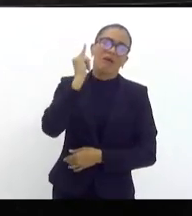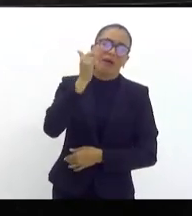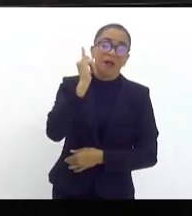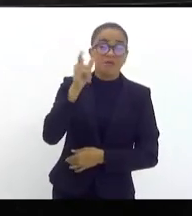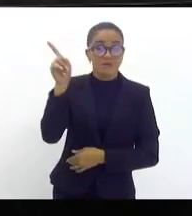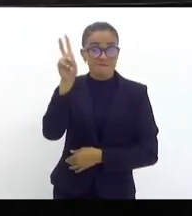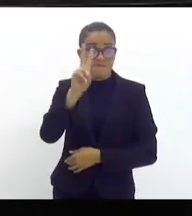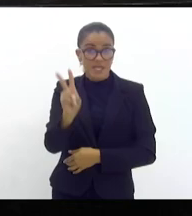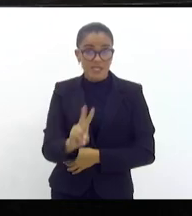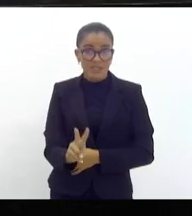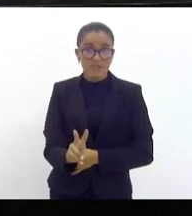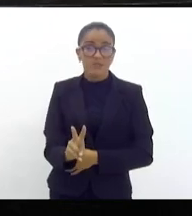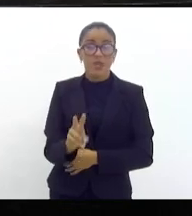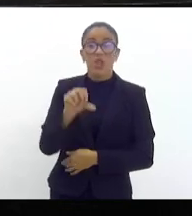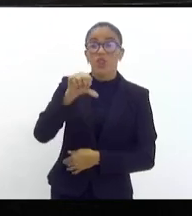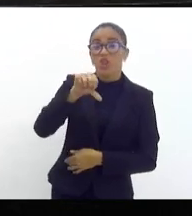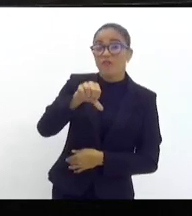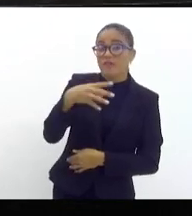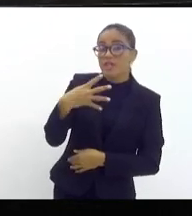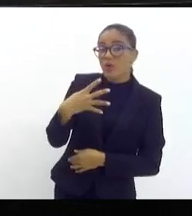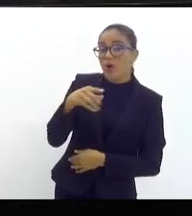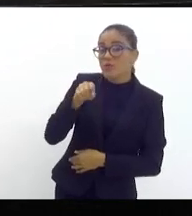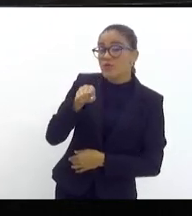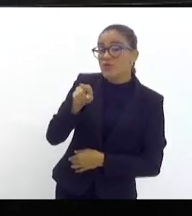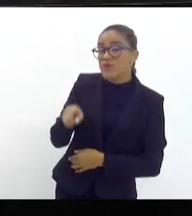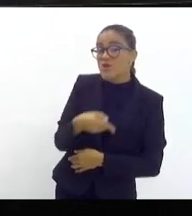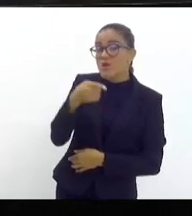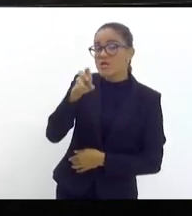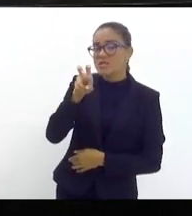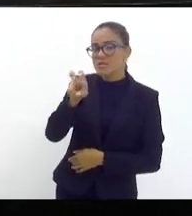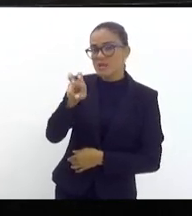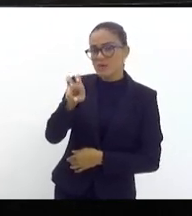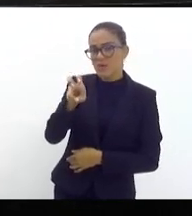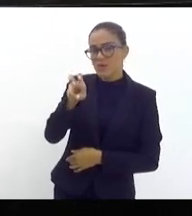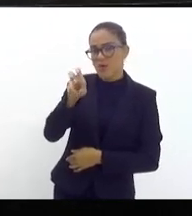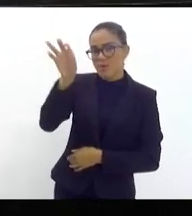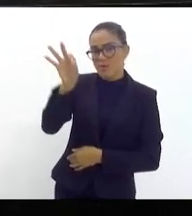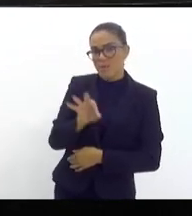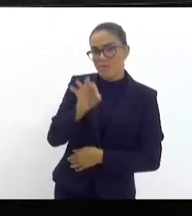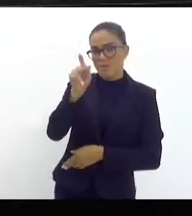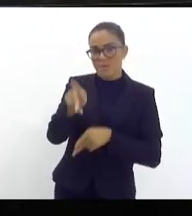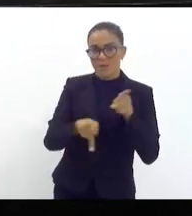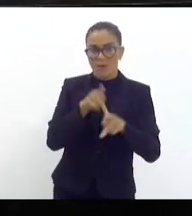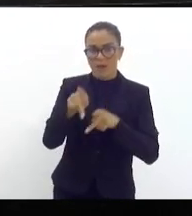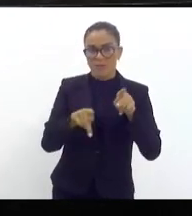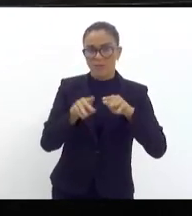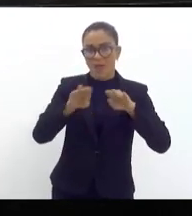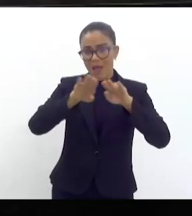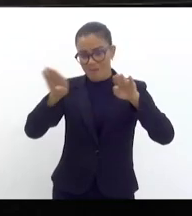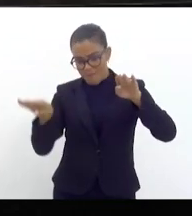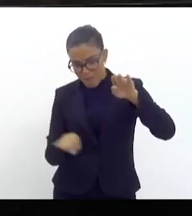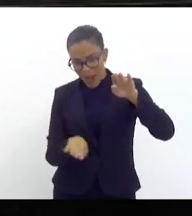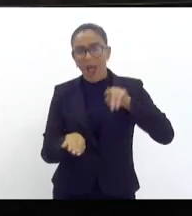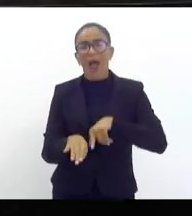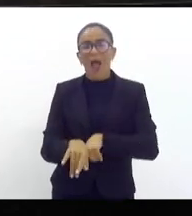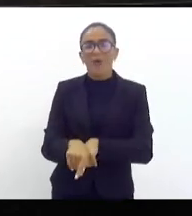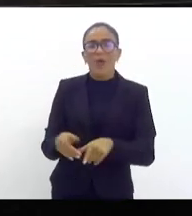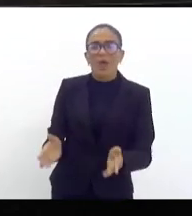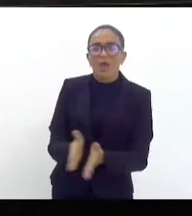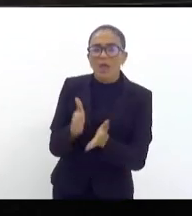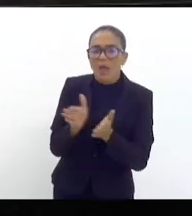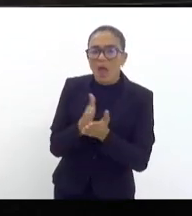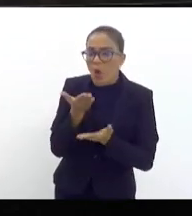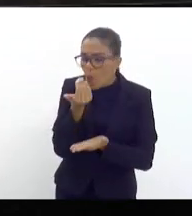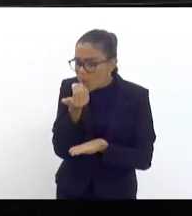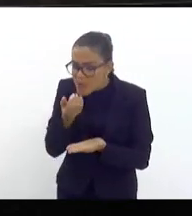Venezuela, 94,5% das pessoas estão abaixo da linha da miséria catando comida